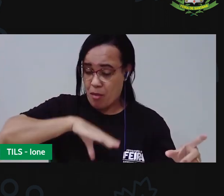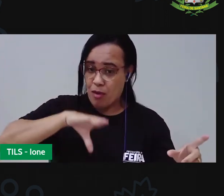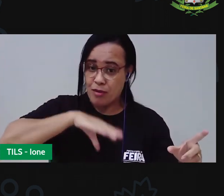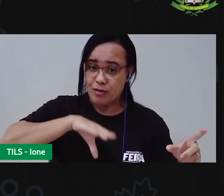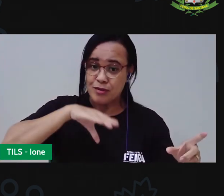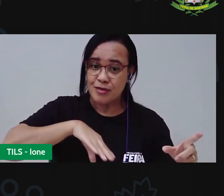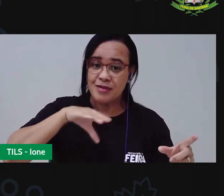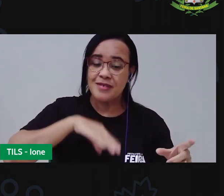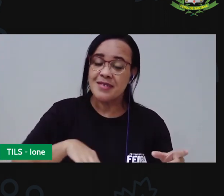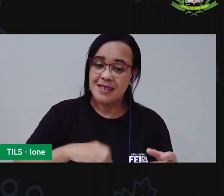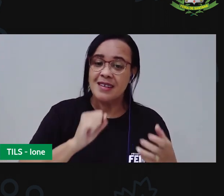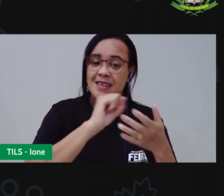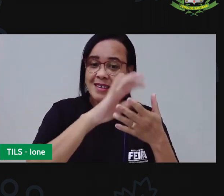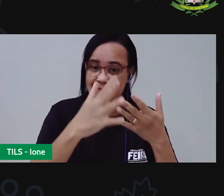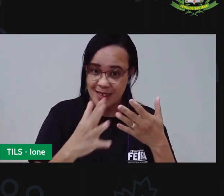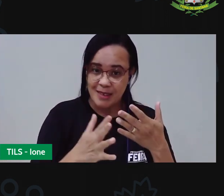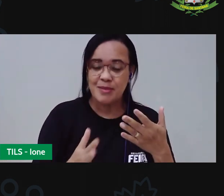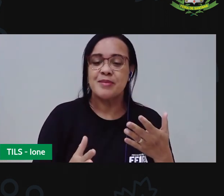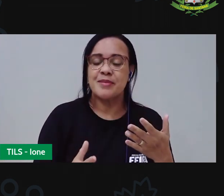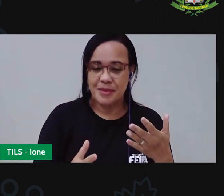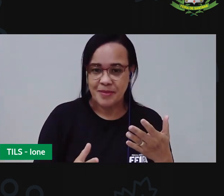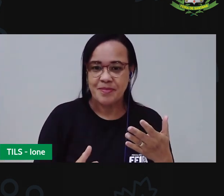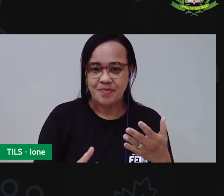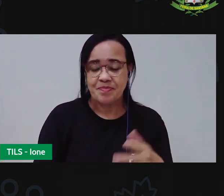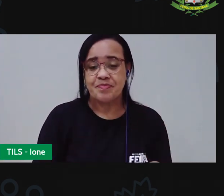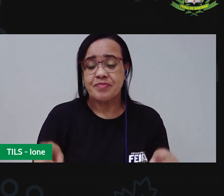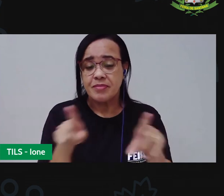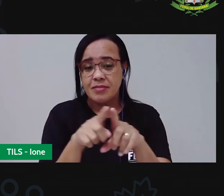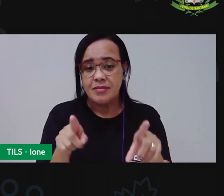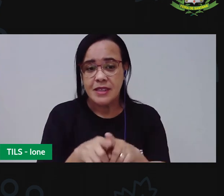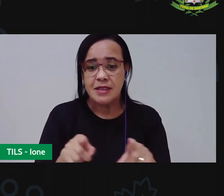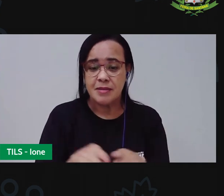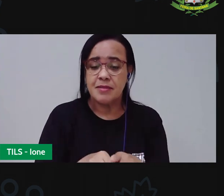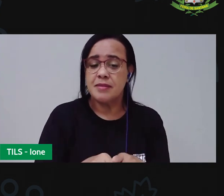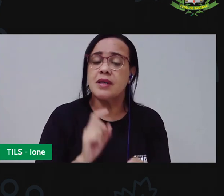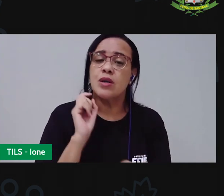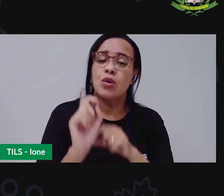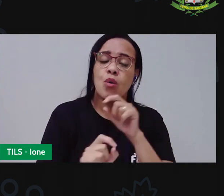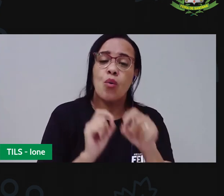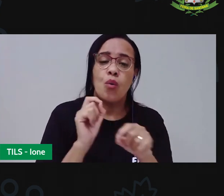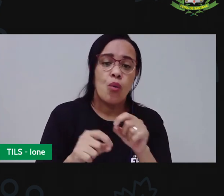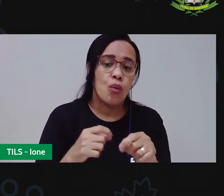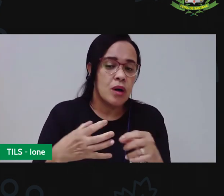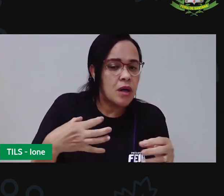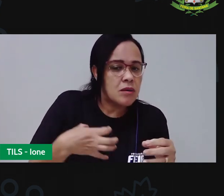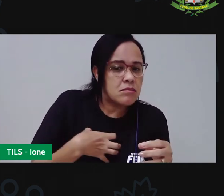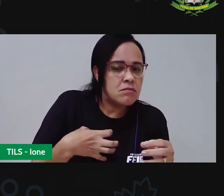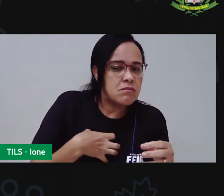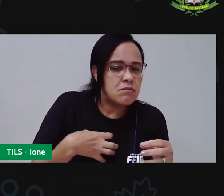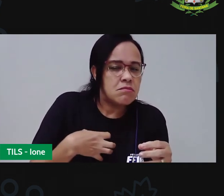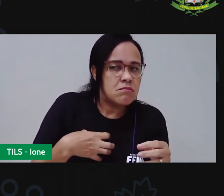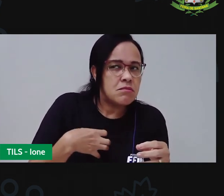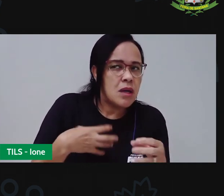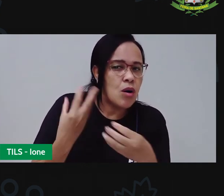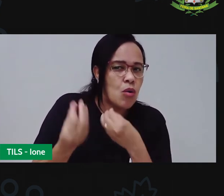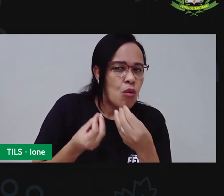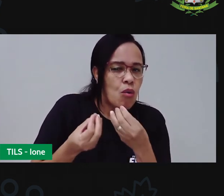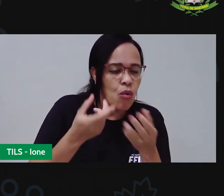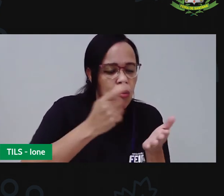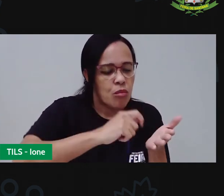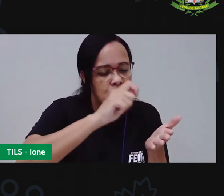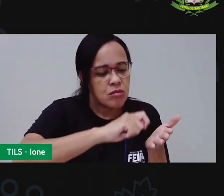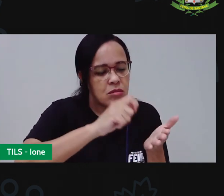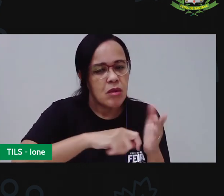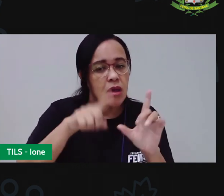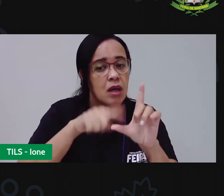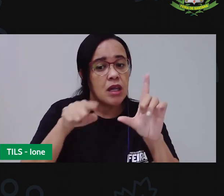as letras do alfabeto, como a gente conhece. A gente viu ali a correspondência do som com a representação escrita das